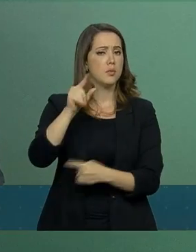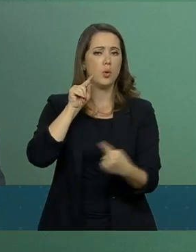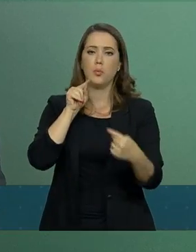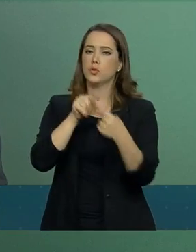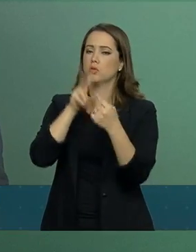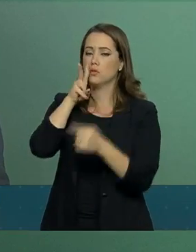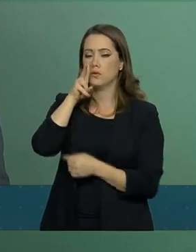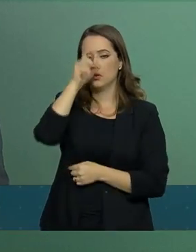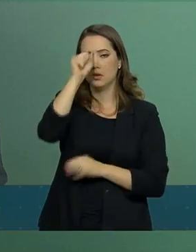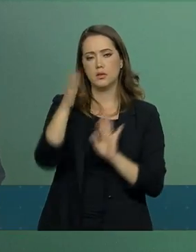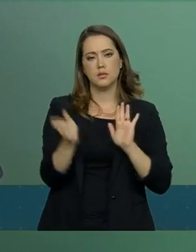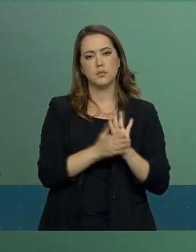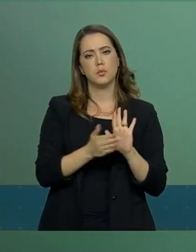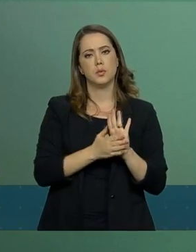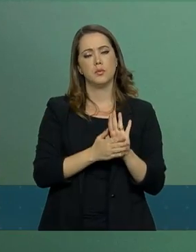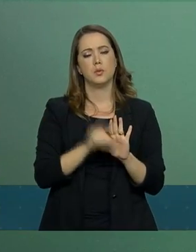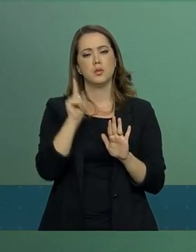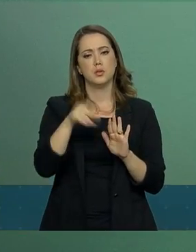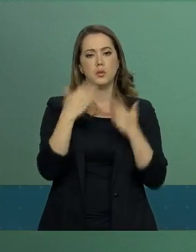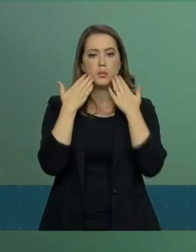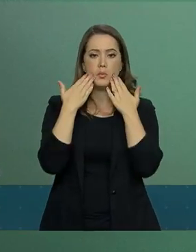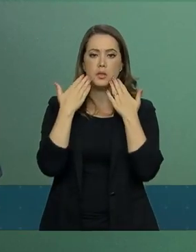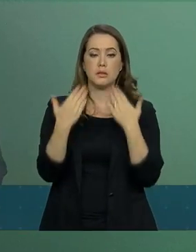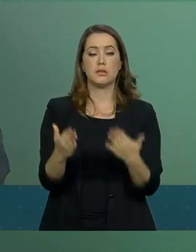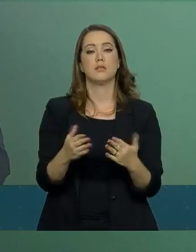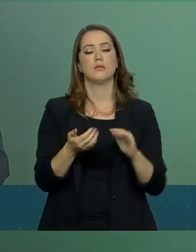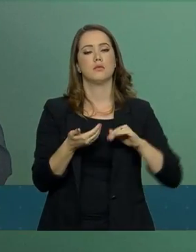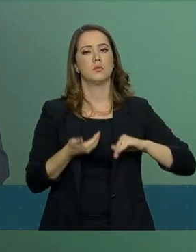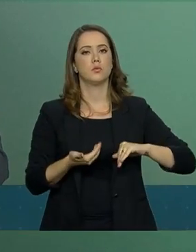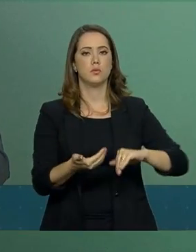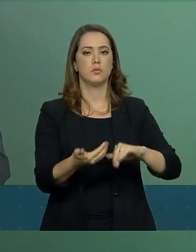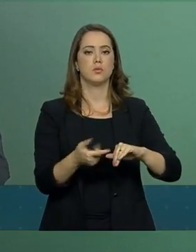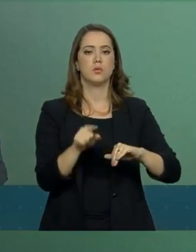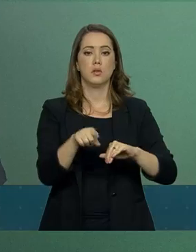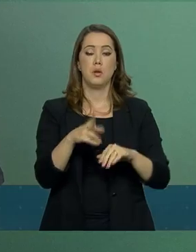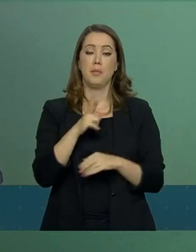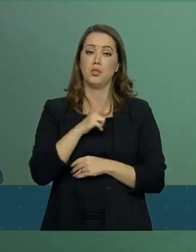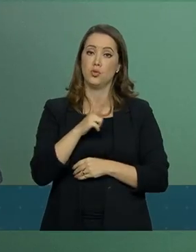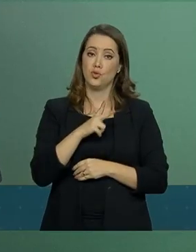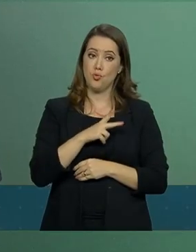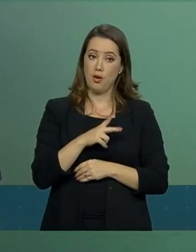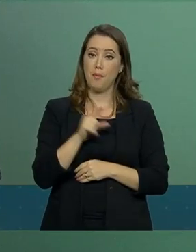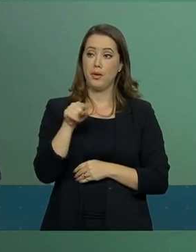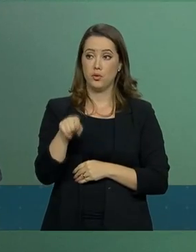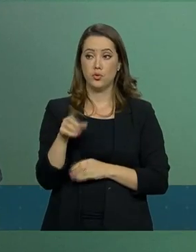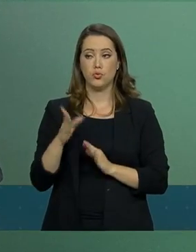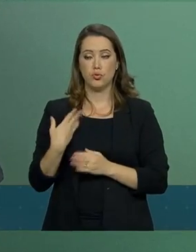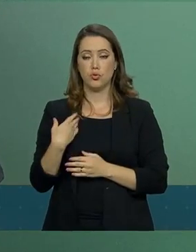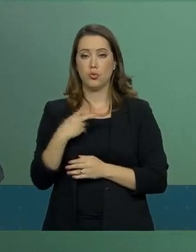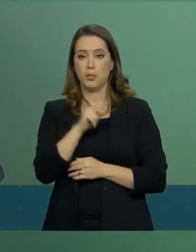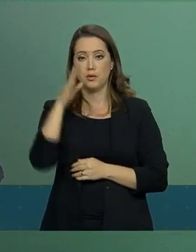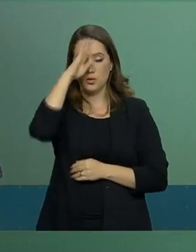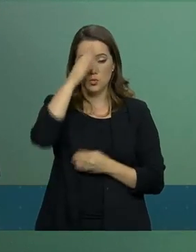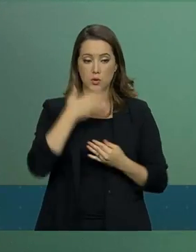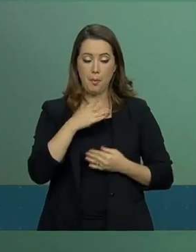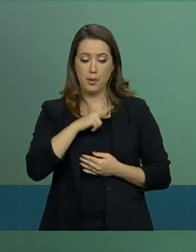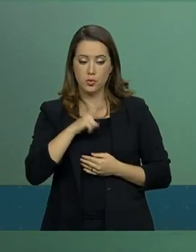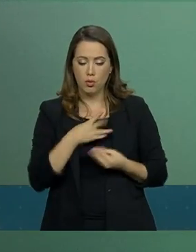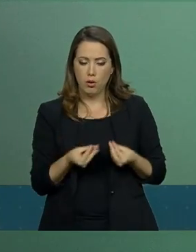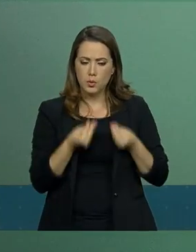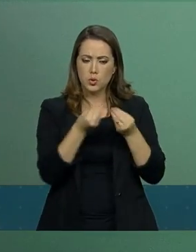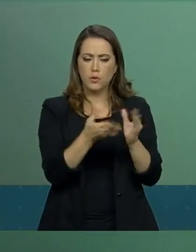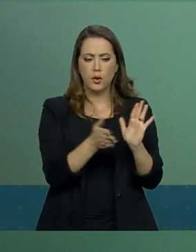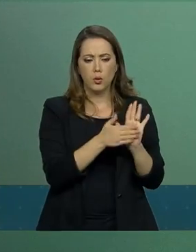de fortalecer a proposta que foi apresentada ao Congresso, aliás, pessoalmente por ele, e acompanhar ou